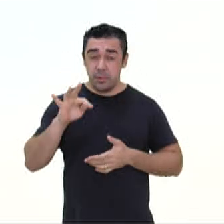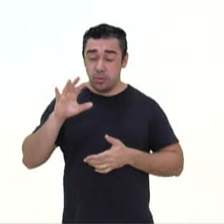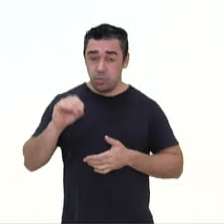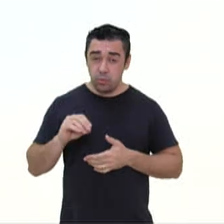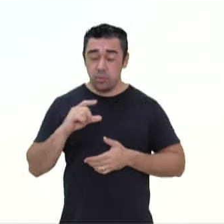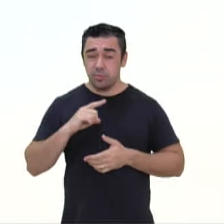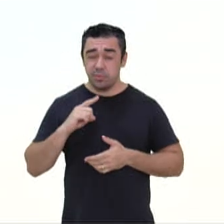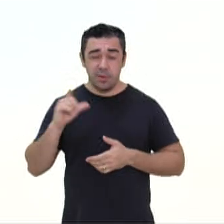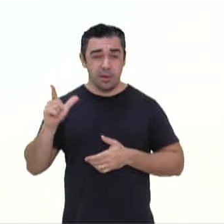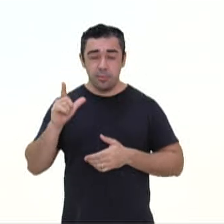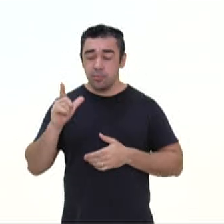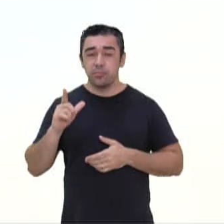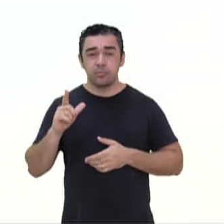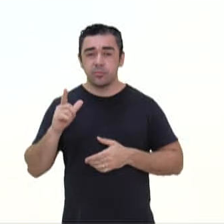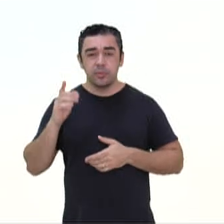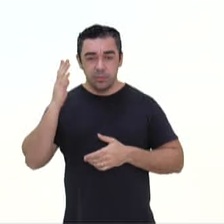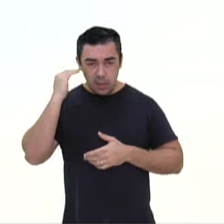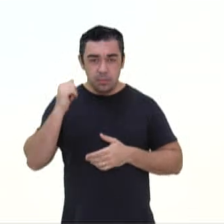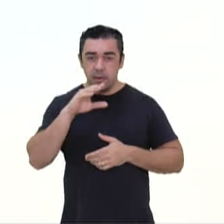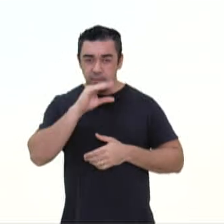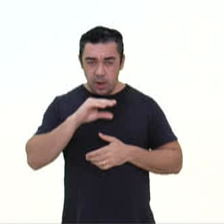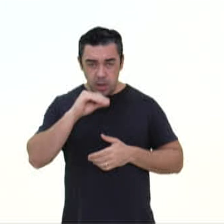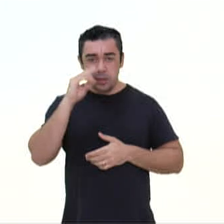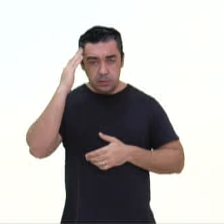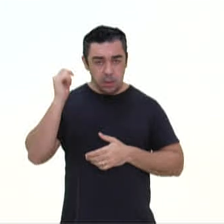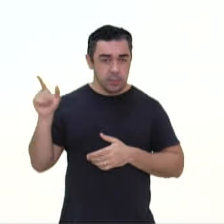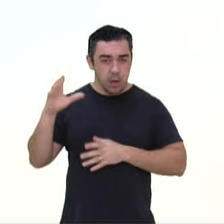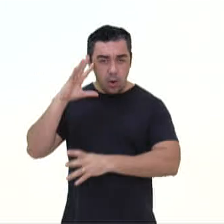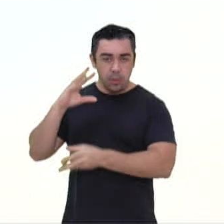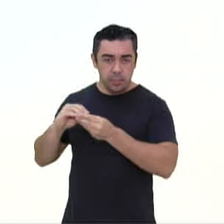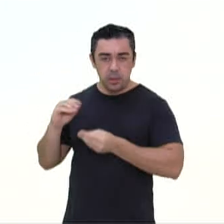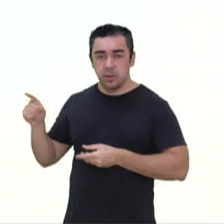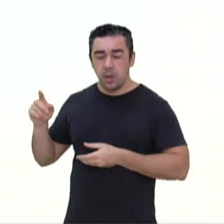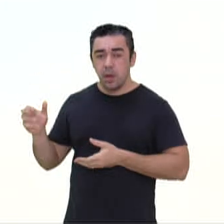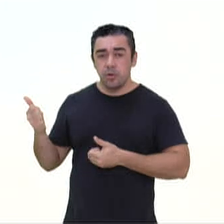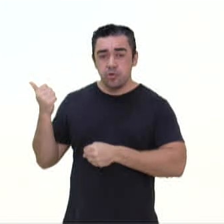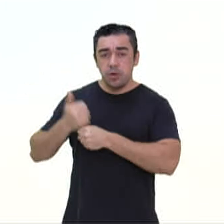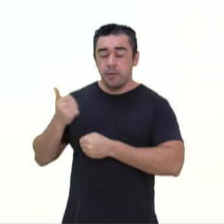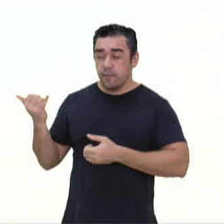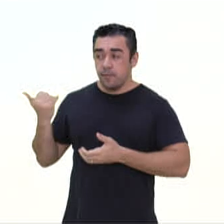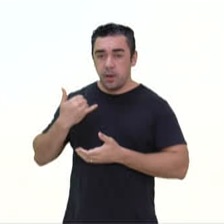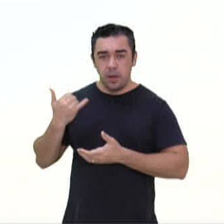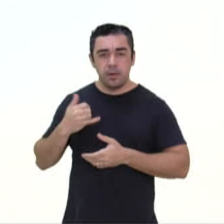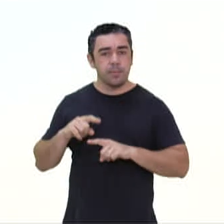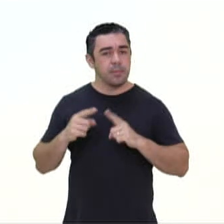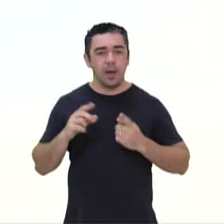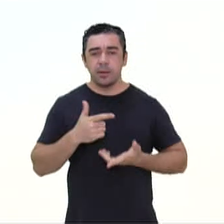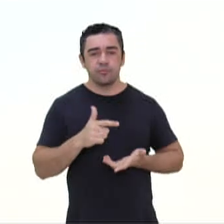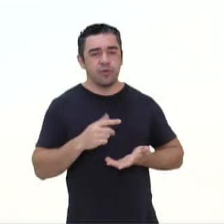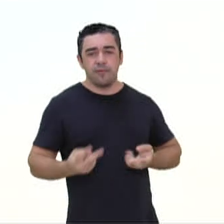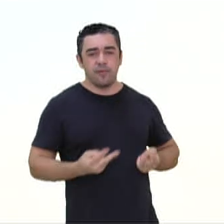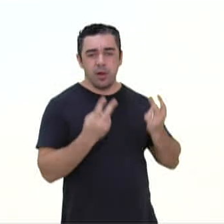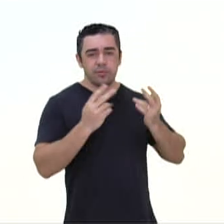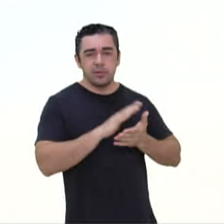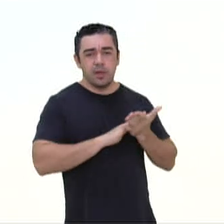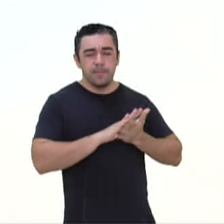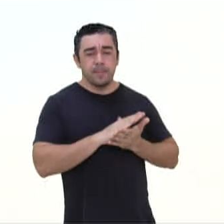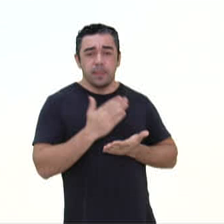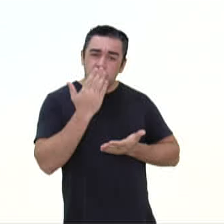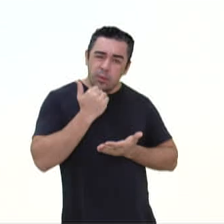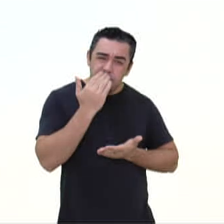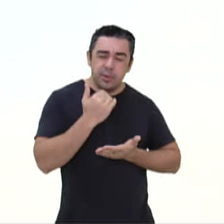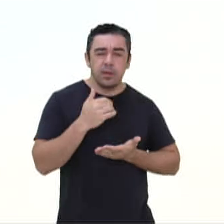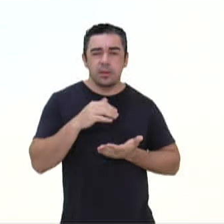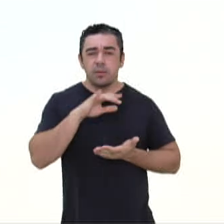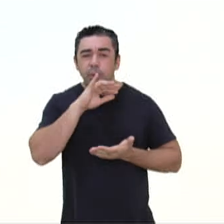de sua capacidade de falar e atender o que seu dono dizia, não era valorizado. O alimentava-se